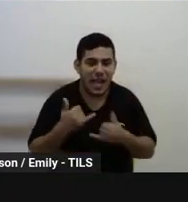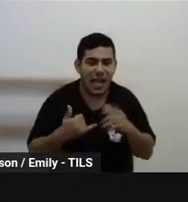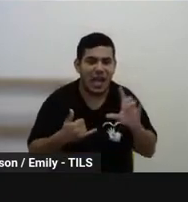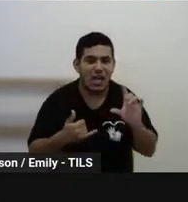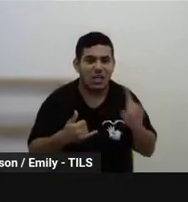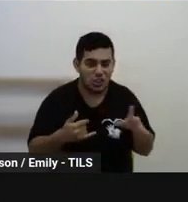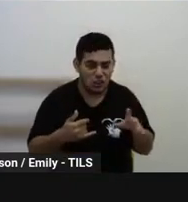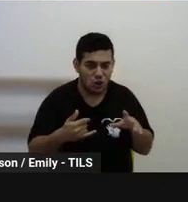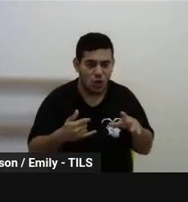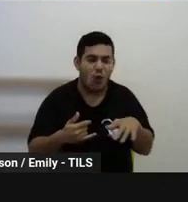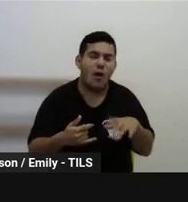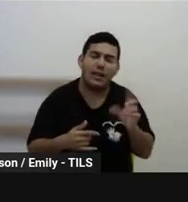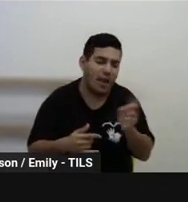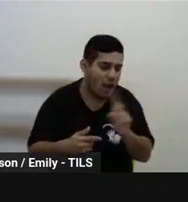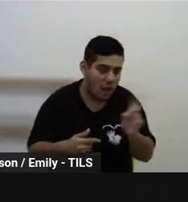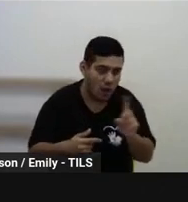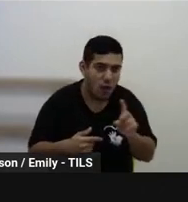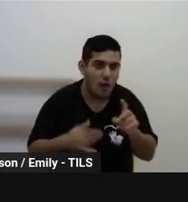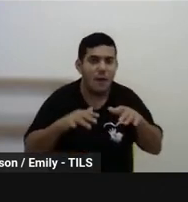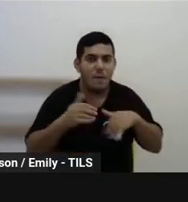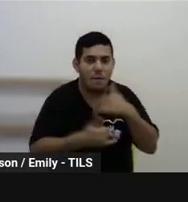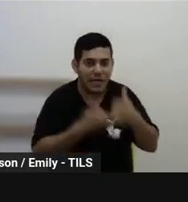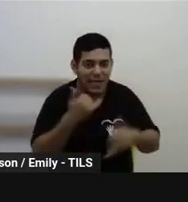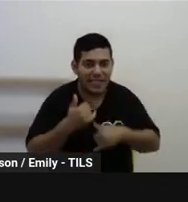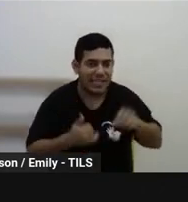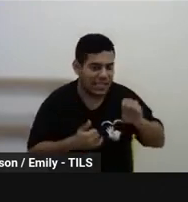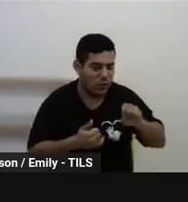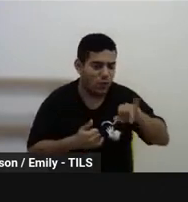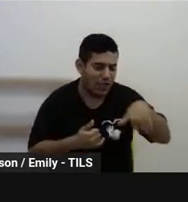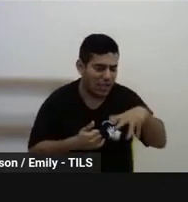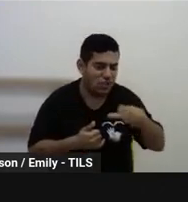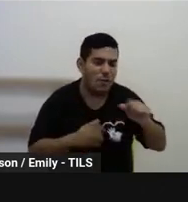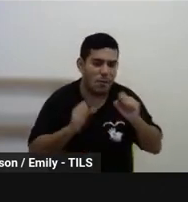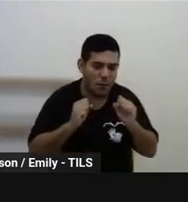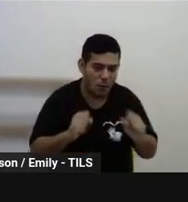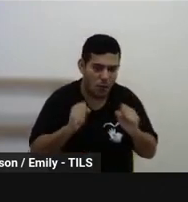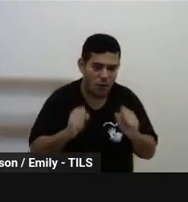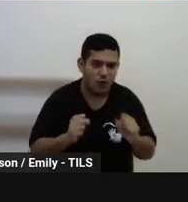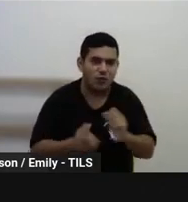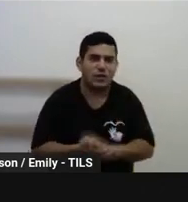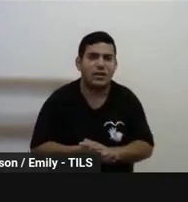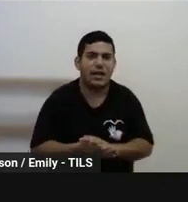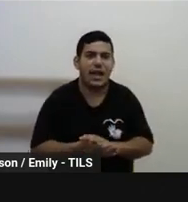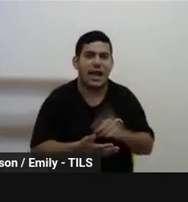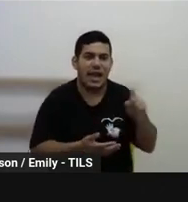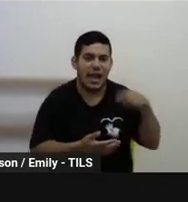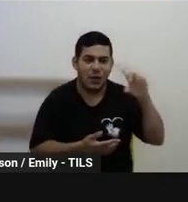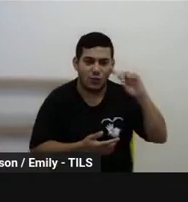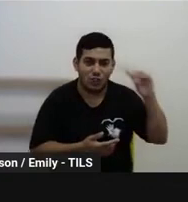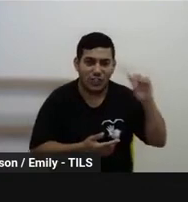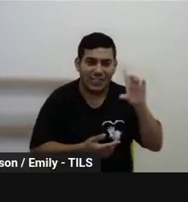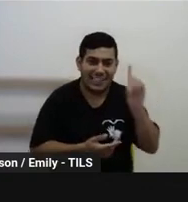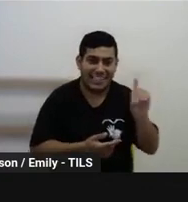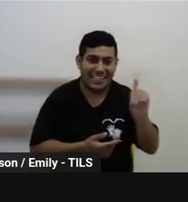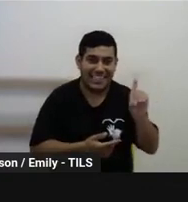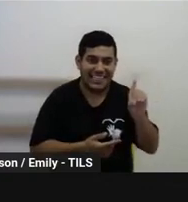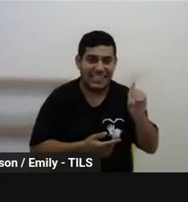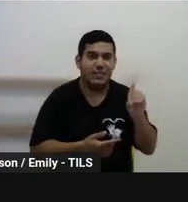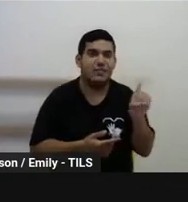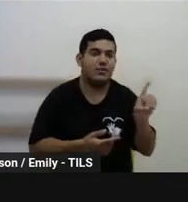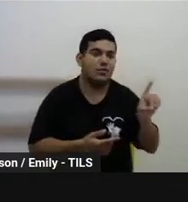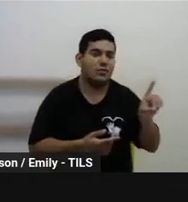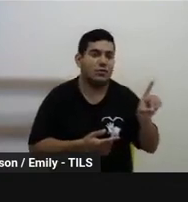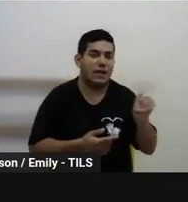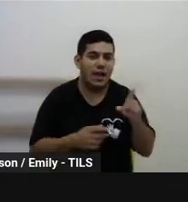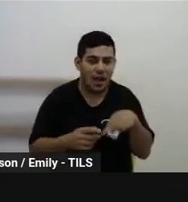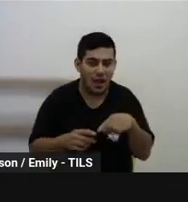brincadeira? Será que a gente não pode brincar até na EJA, né? A gente vê isso durante o dia B de brincar, essa integração das